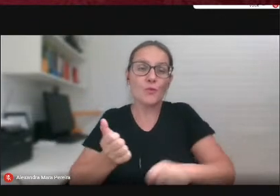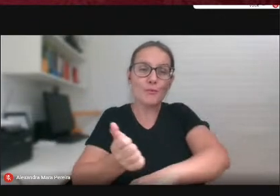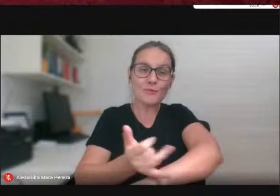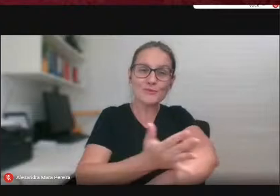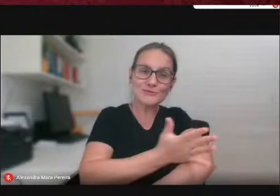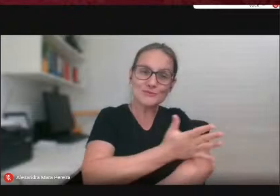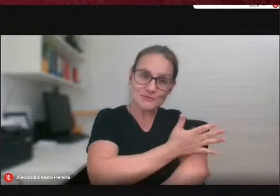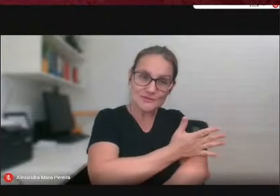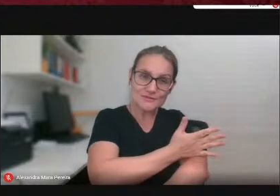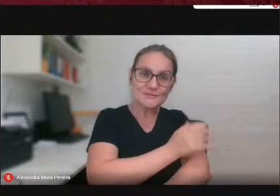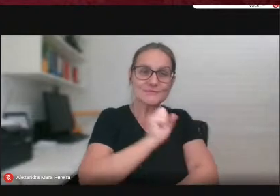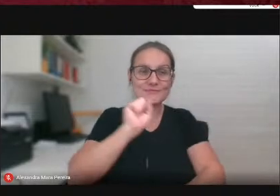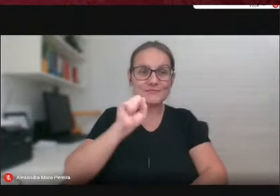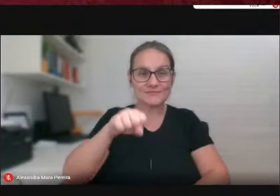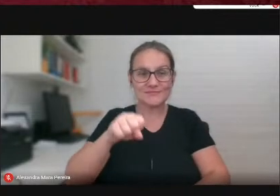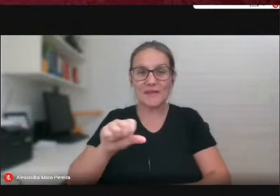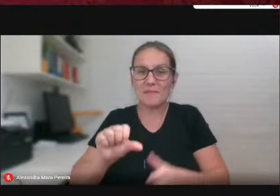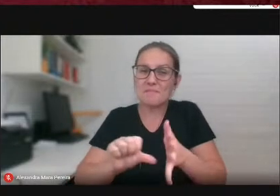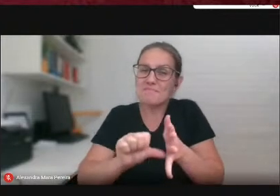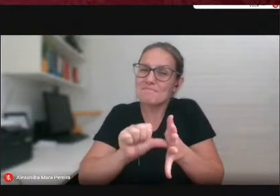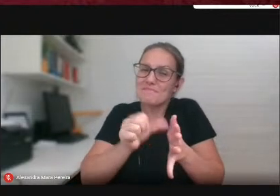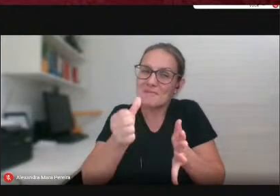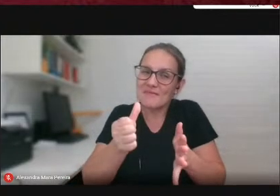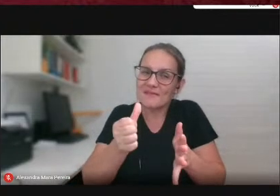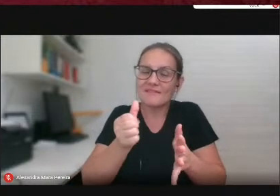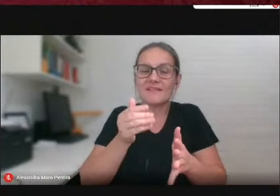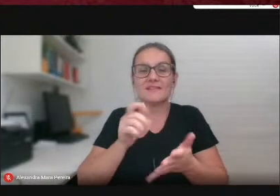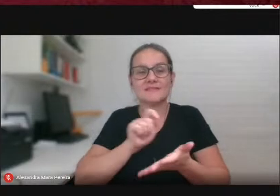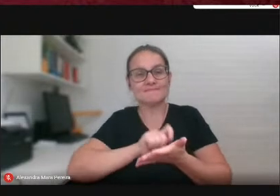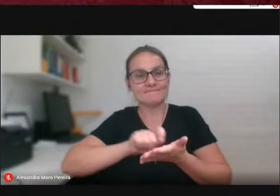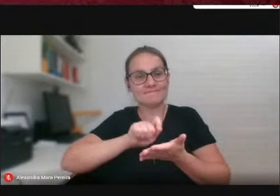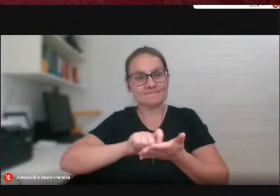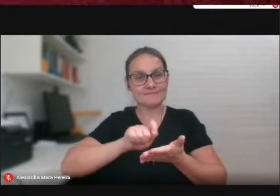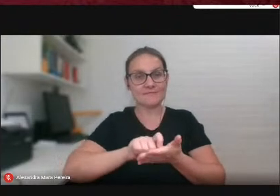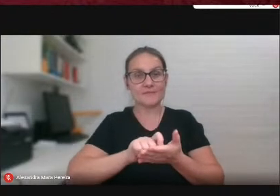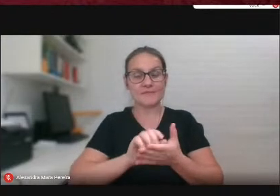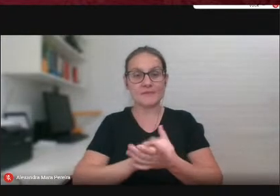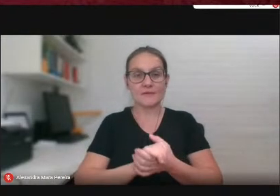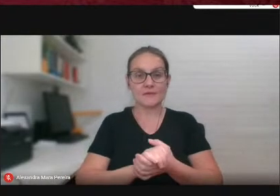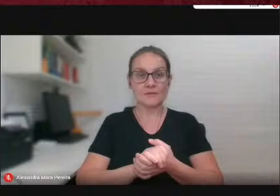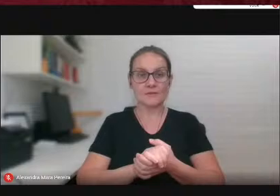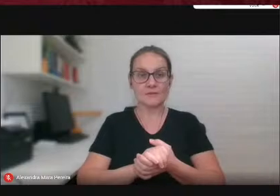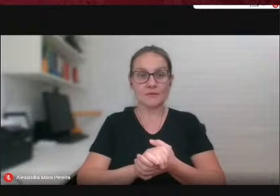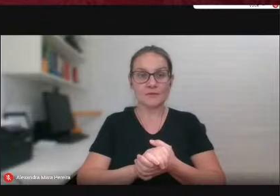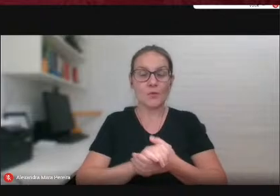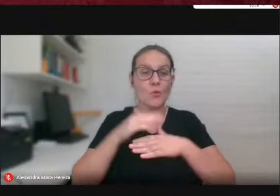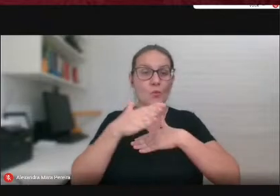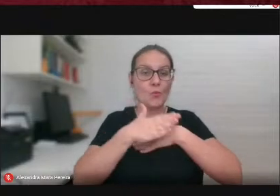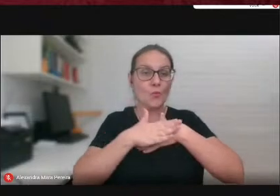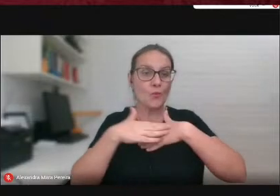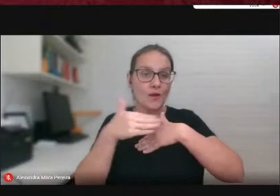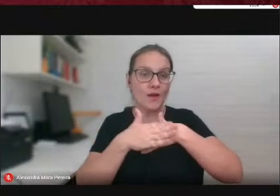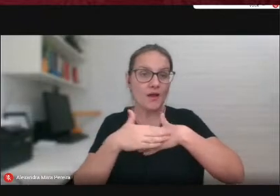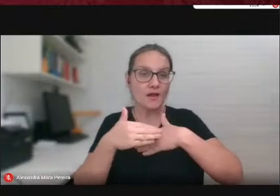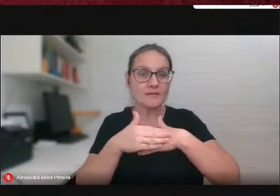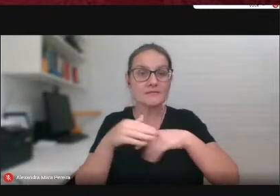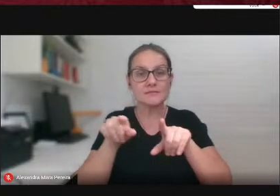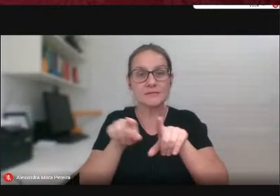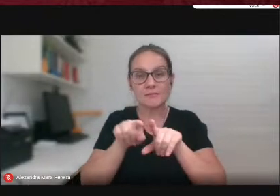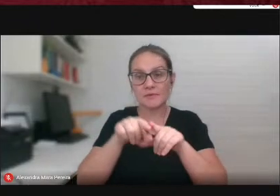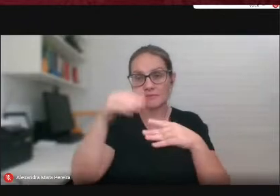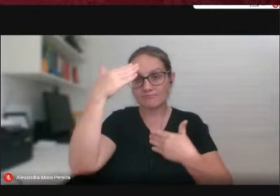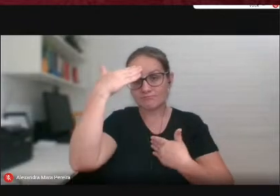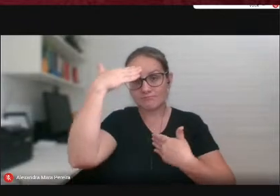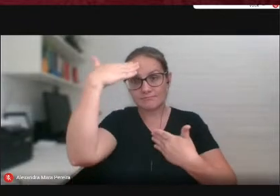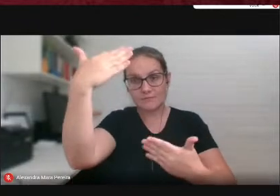como marinheiro de primeira viagem, quase, com o carinho, e agradeço, de fato, a